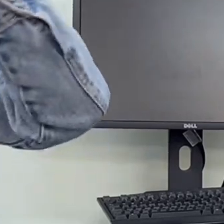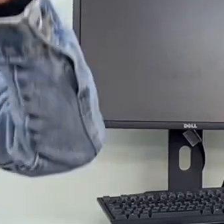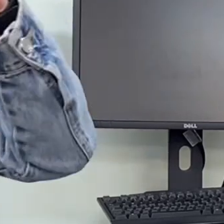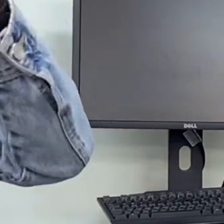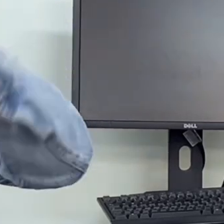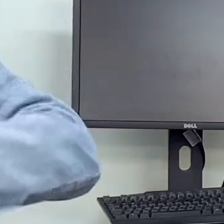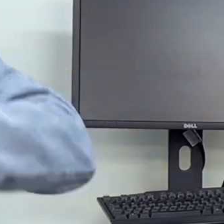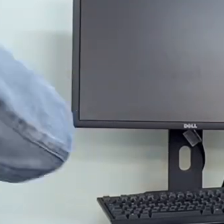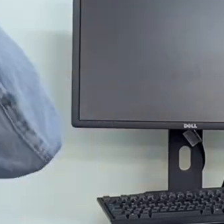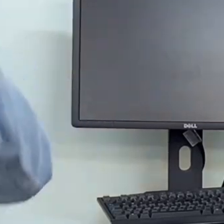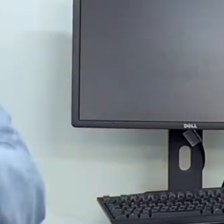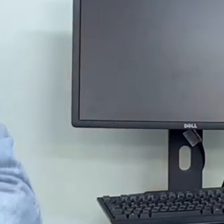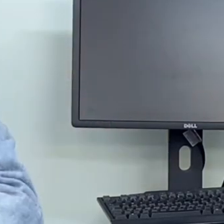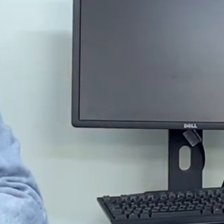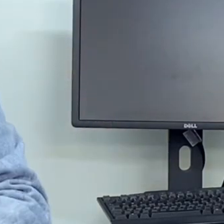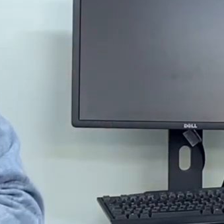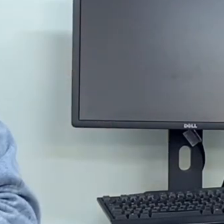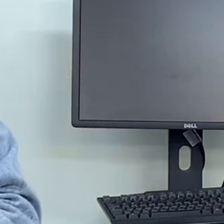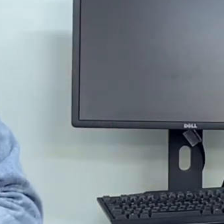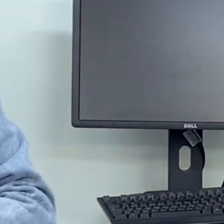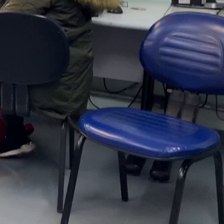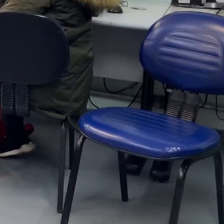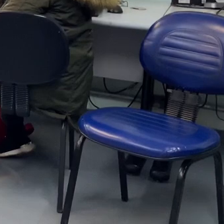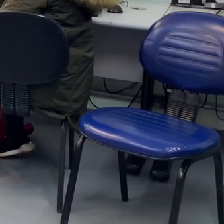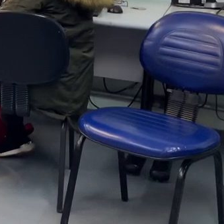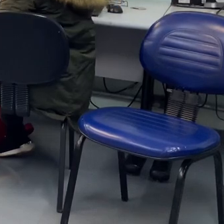tiveram na vida, ela também ocorre.